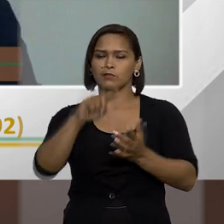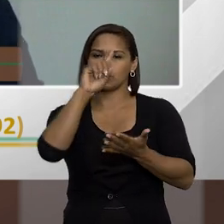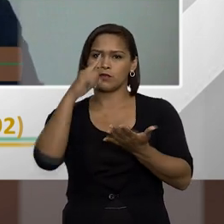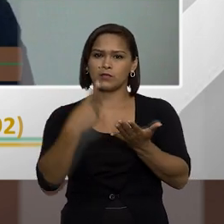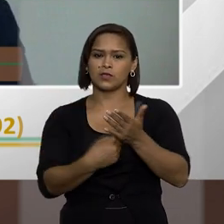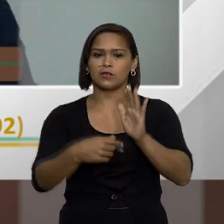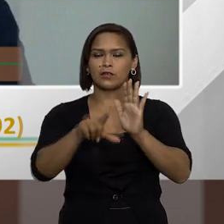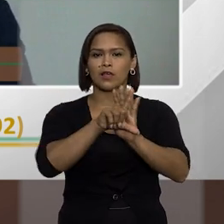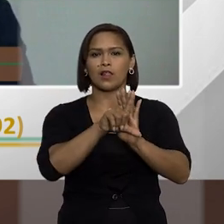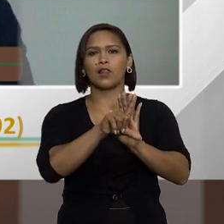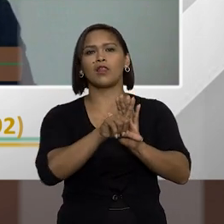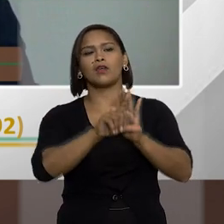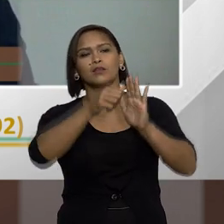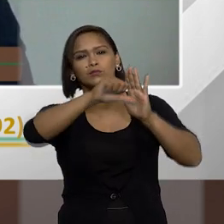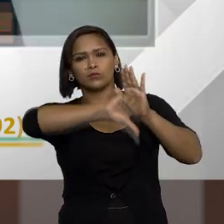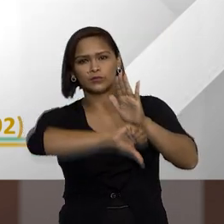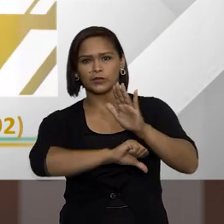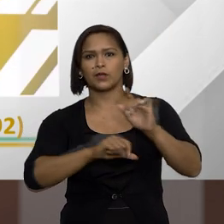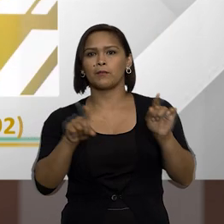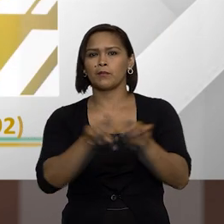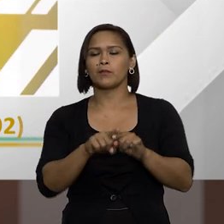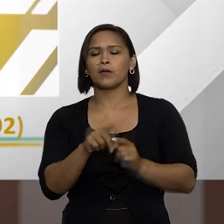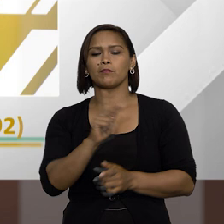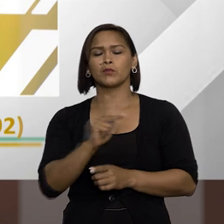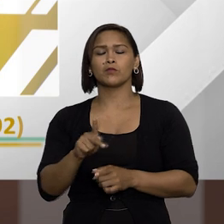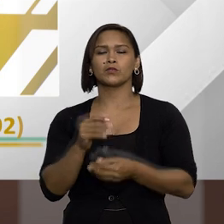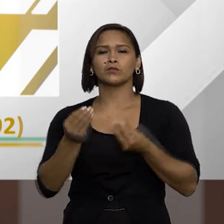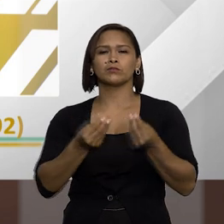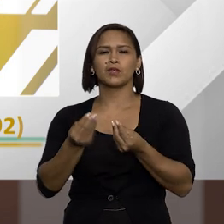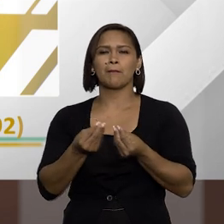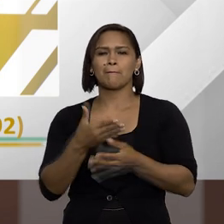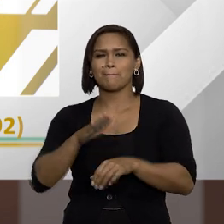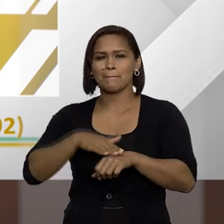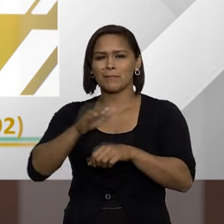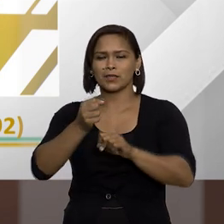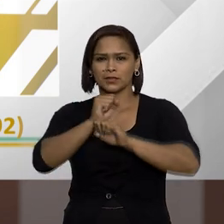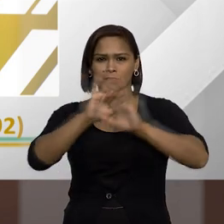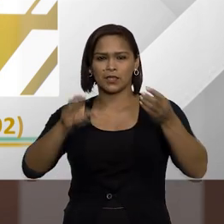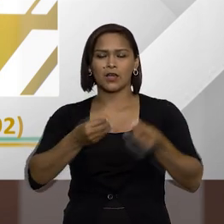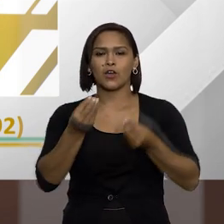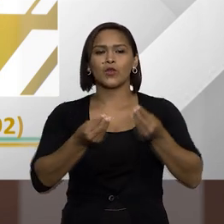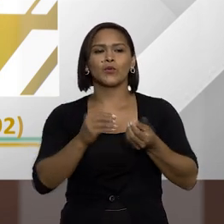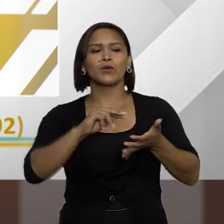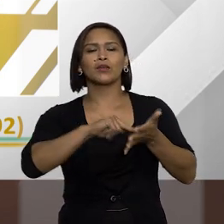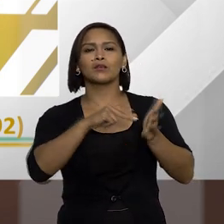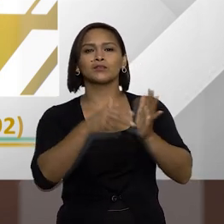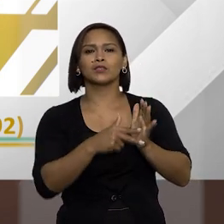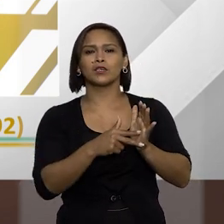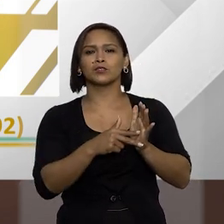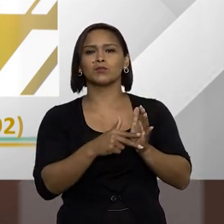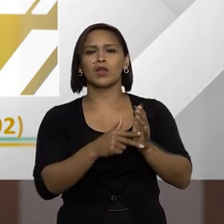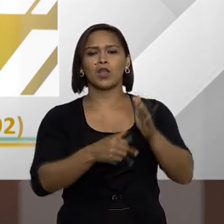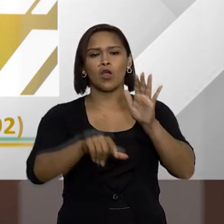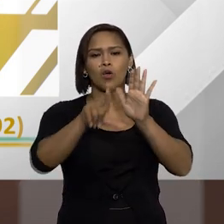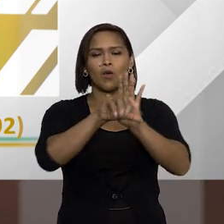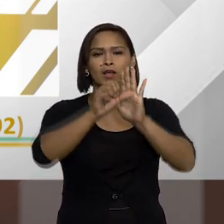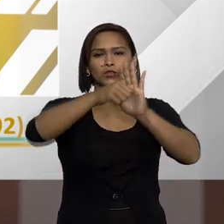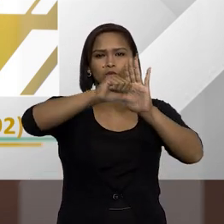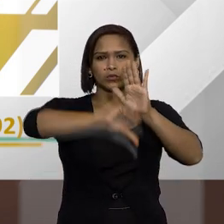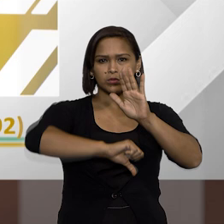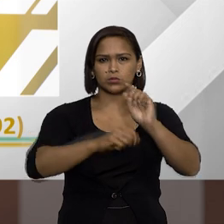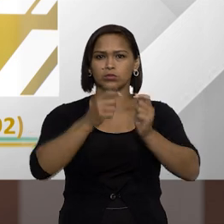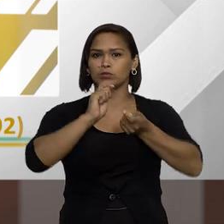aplicação da lei de improbidade. Professor Talhos, e para deixar ainda mais claro, o que configura um ato de improbidade